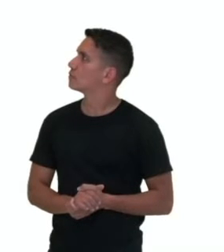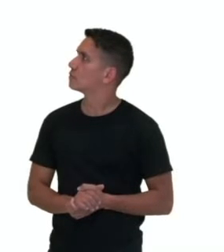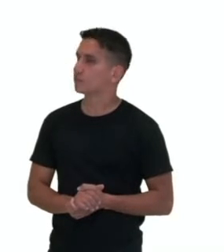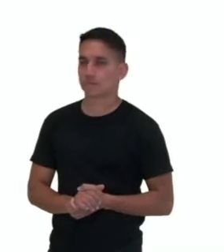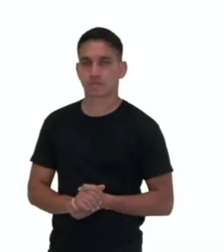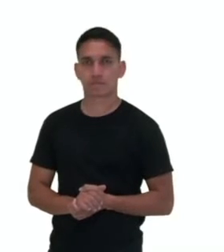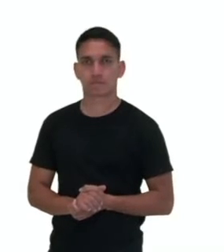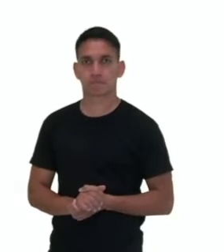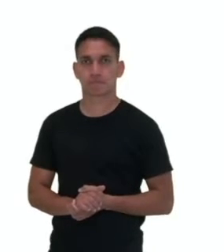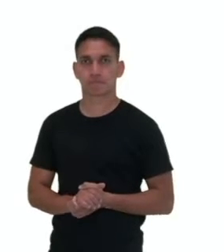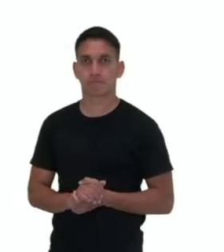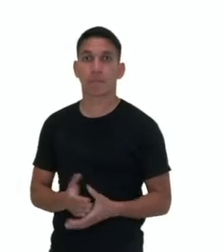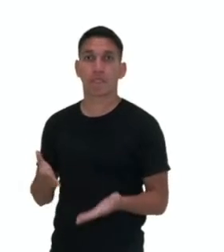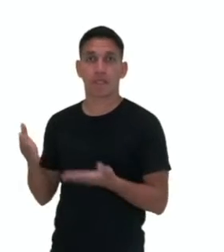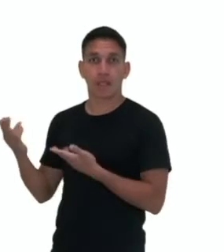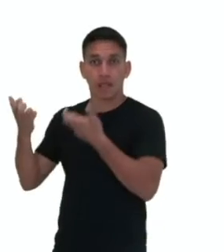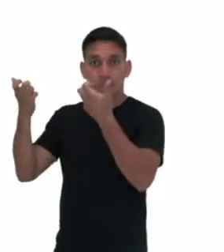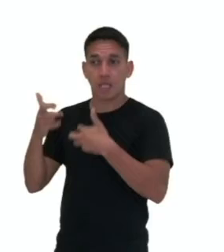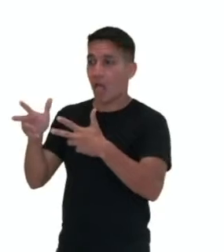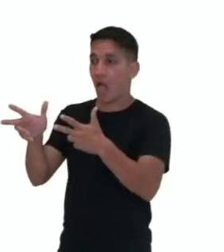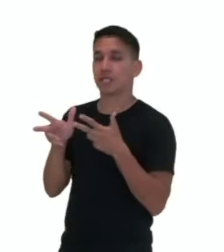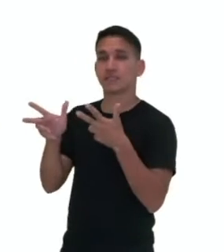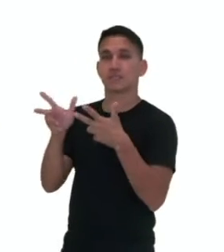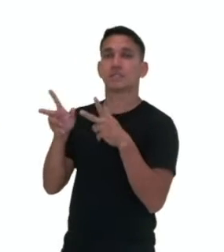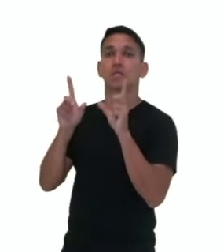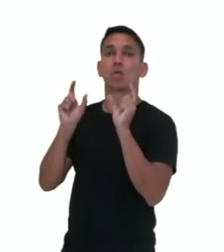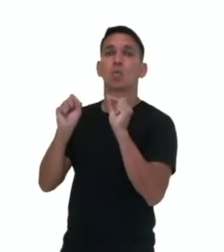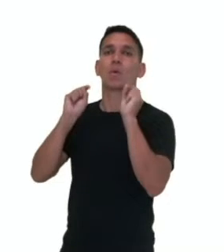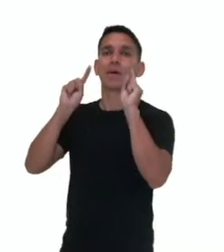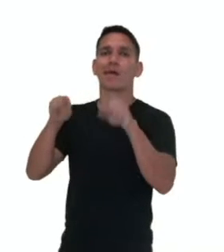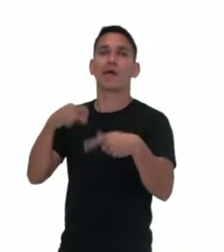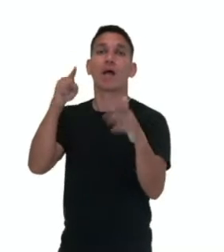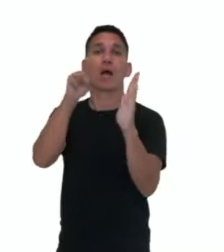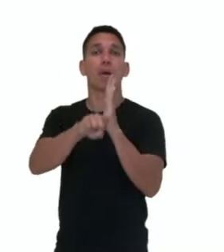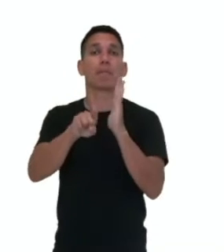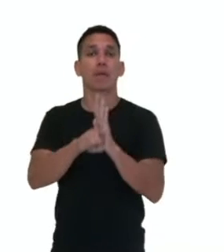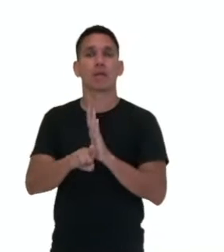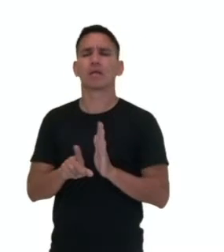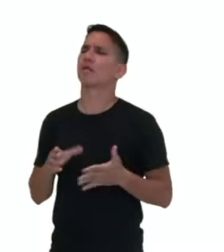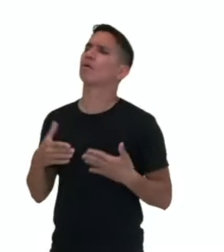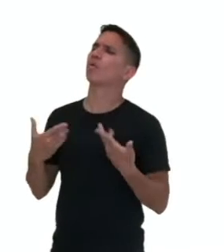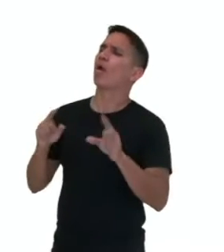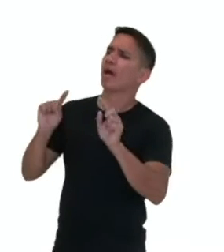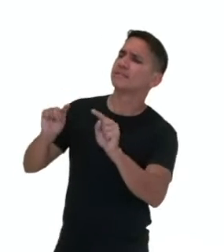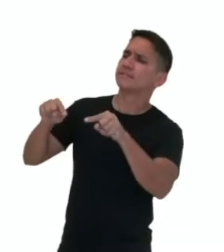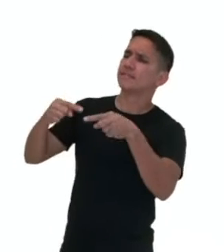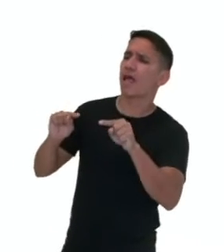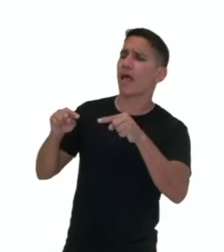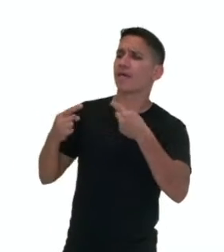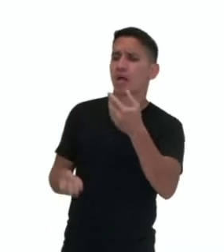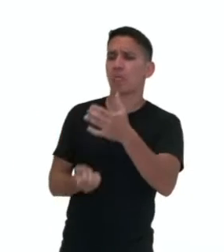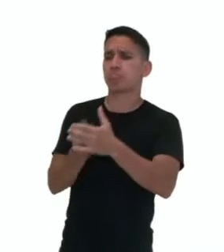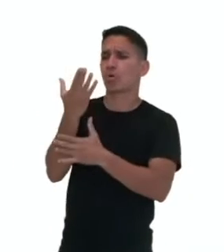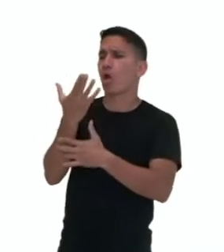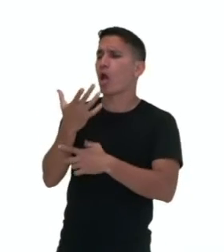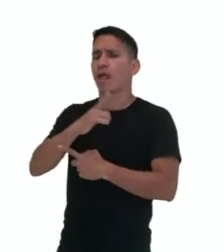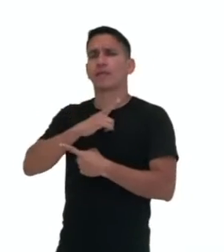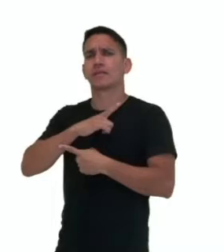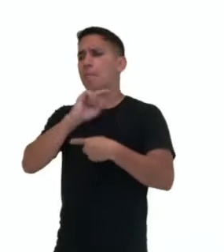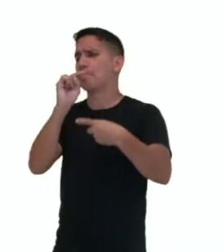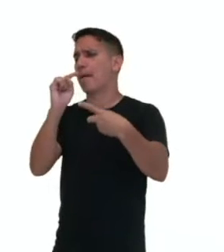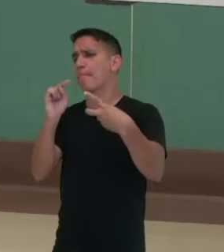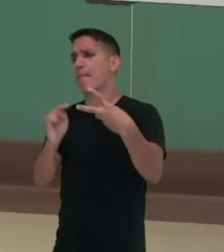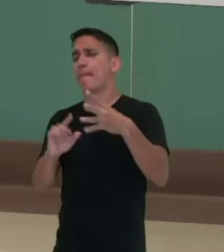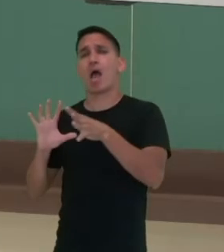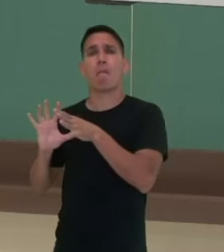Então, se trata de uma entrevista que nós temos a pergunta, que desafios surgem? Que desafios surgem